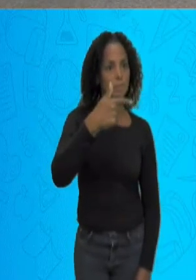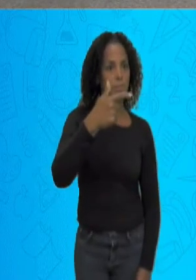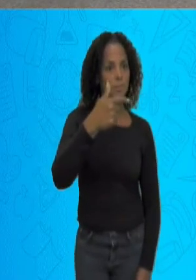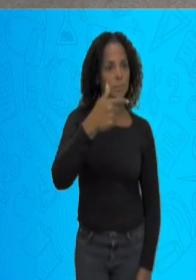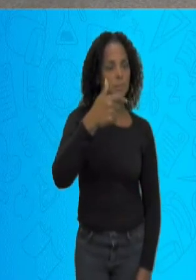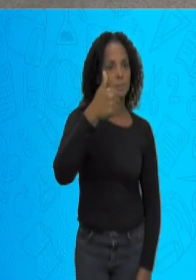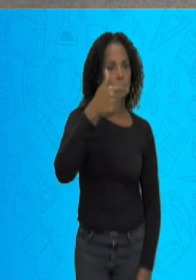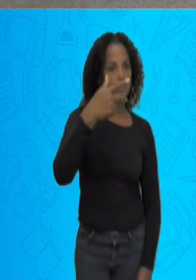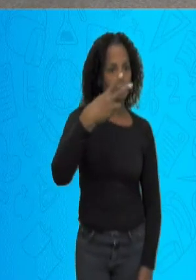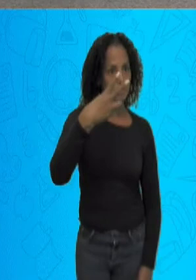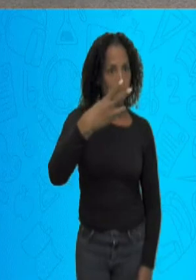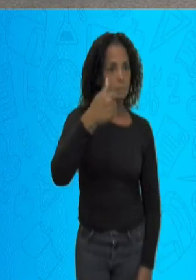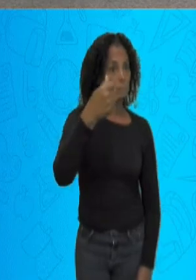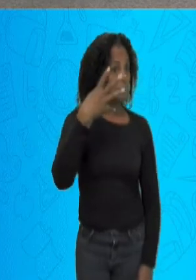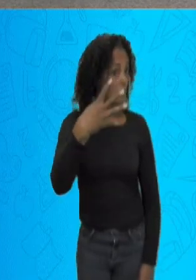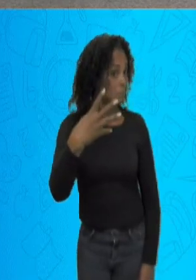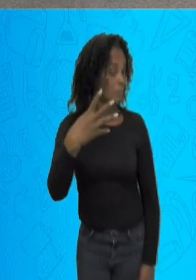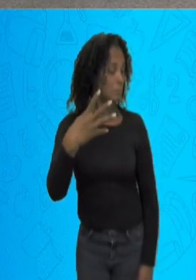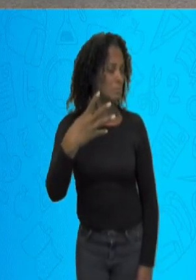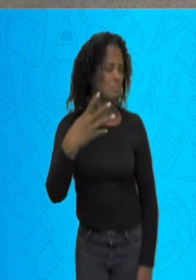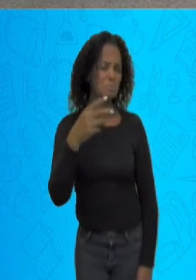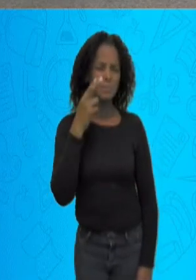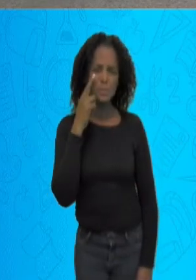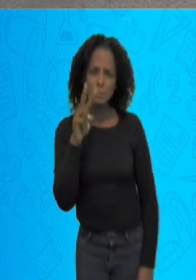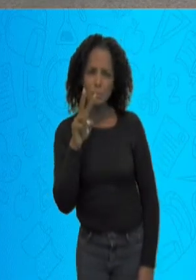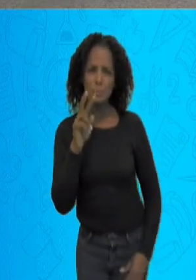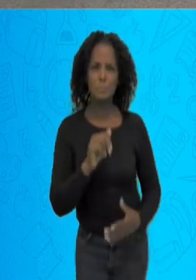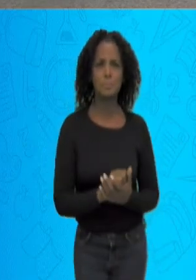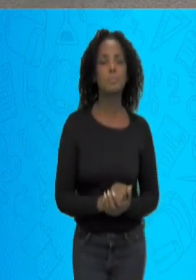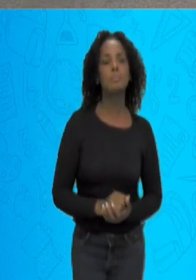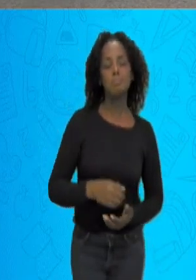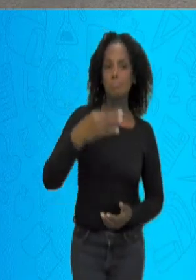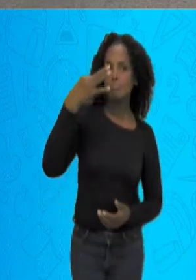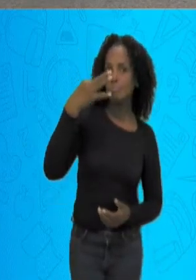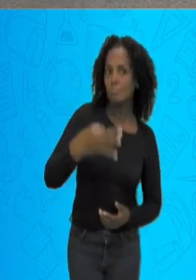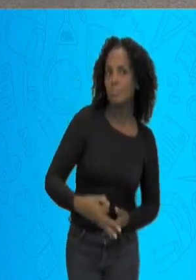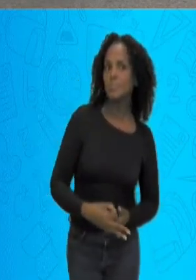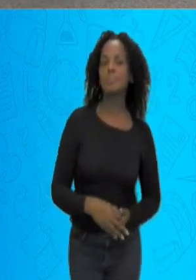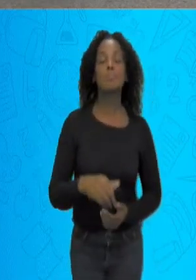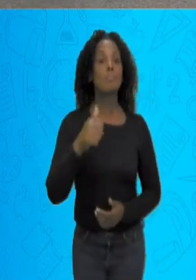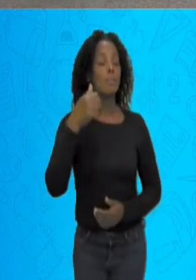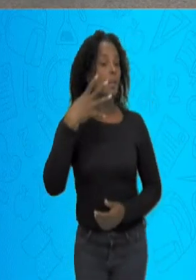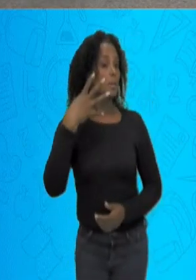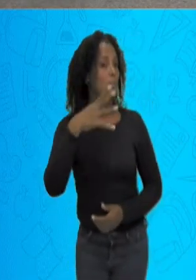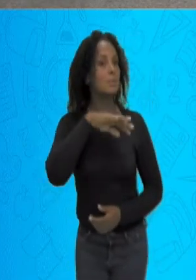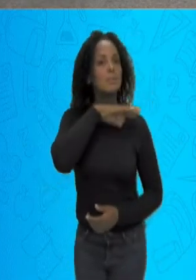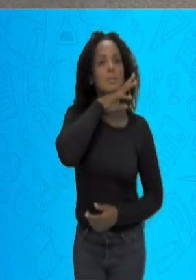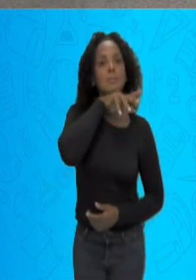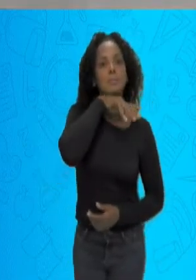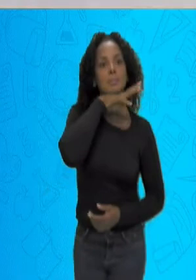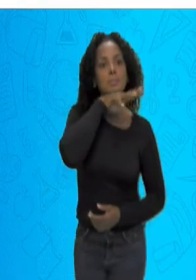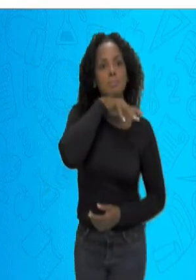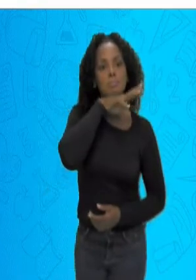onze, doze. Treze, quatorze. Será que é isso mesmo? Isso mesmo, Quatorze